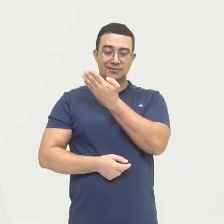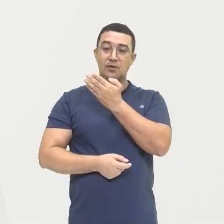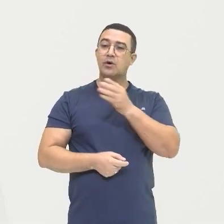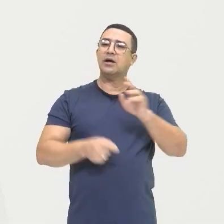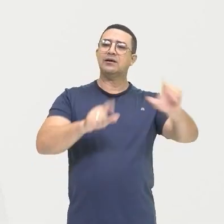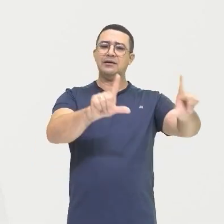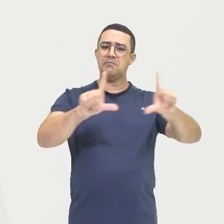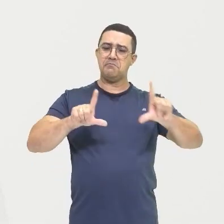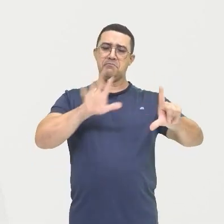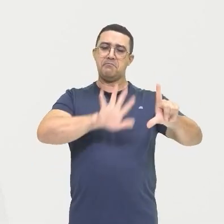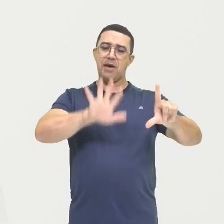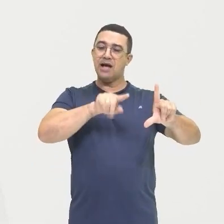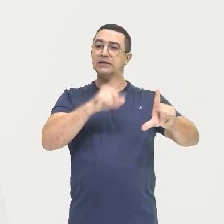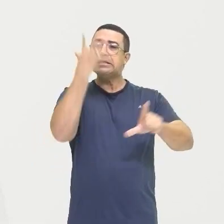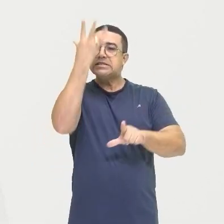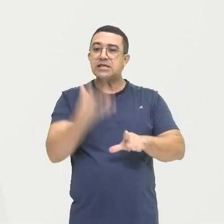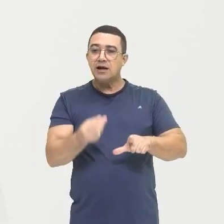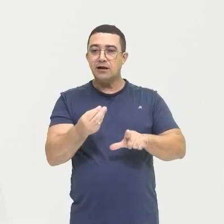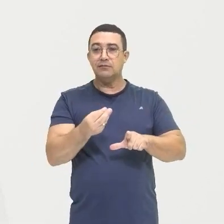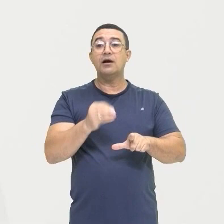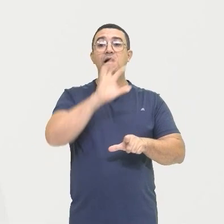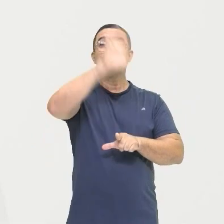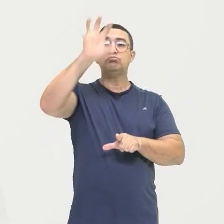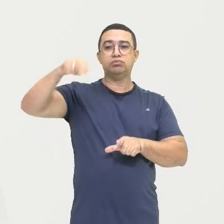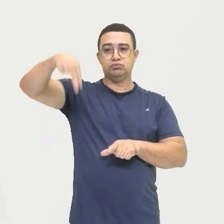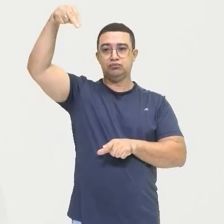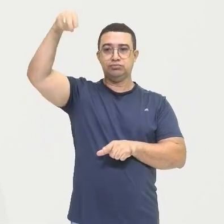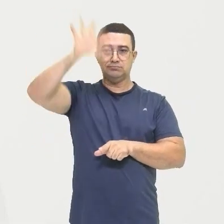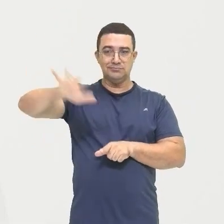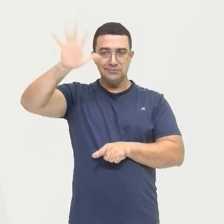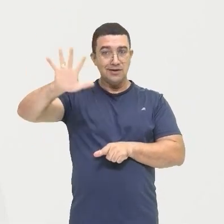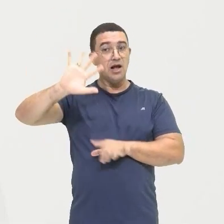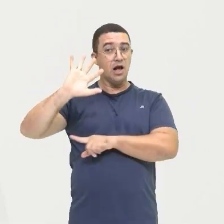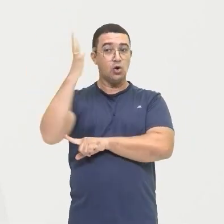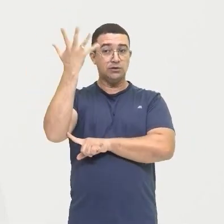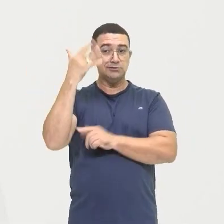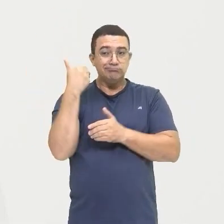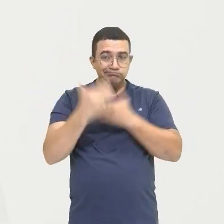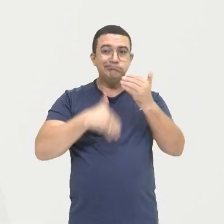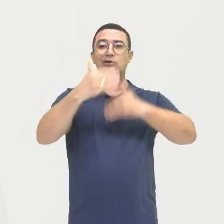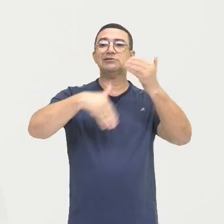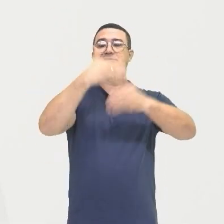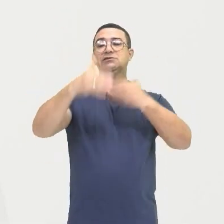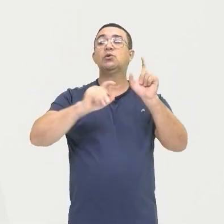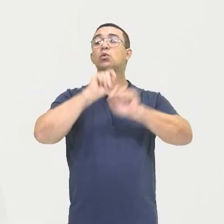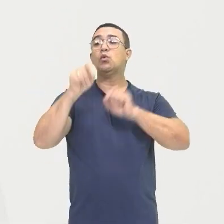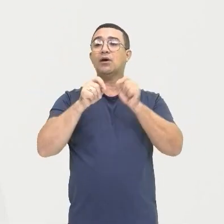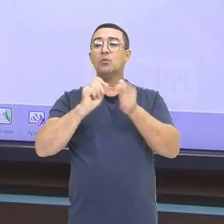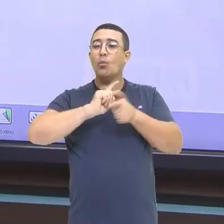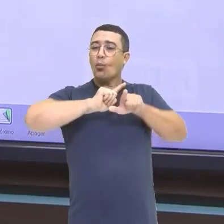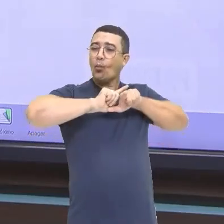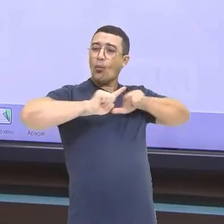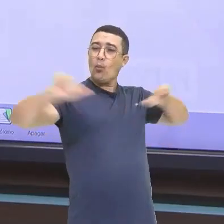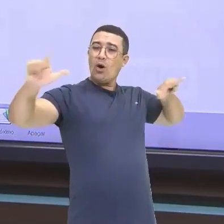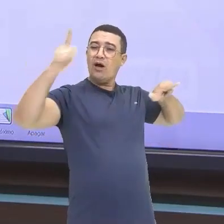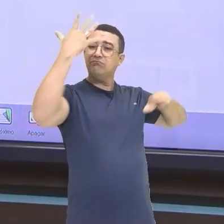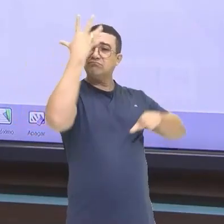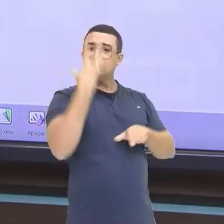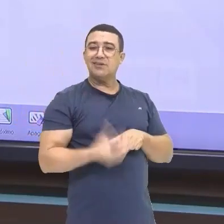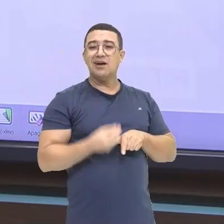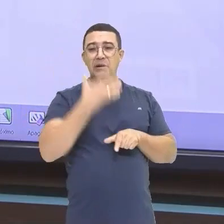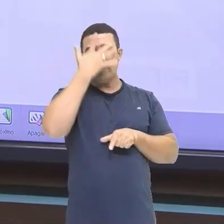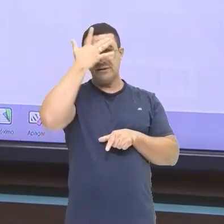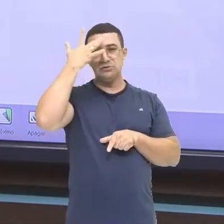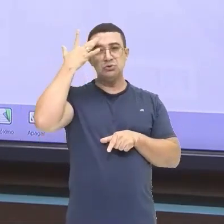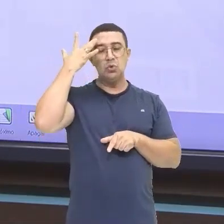Na região Nordeste Né Que ocorreu Aí nessas terras O processo De desertificação Então As terras